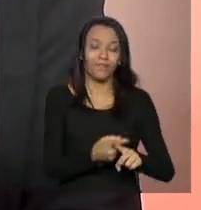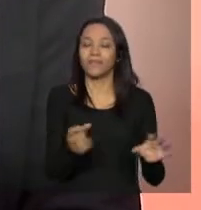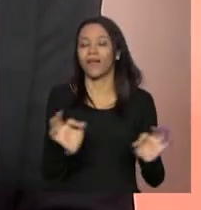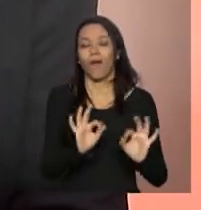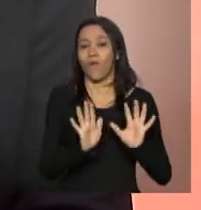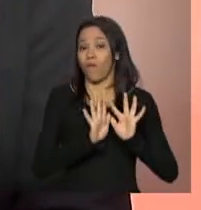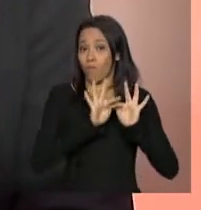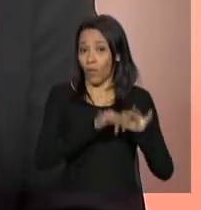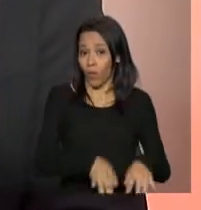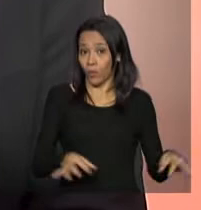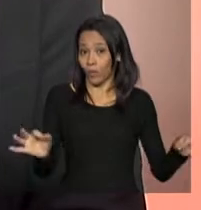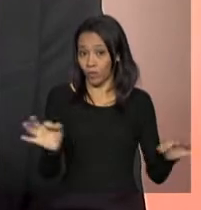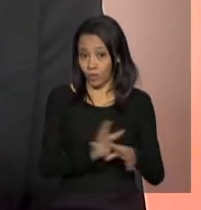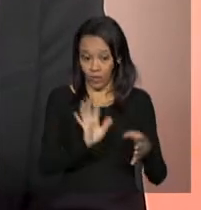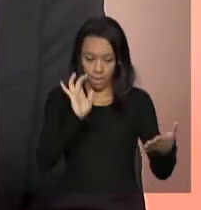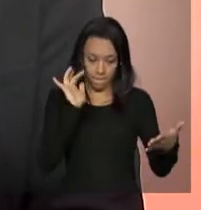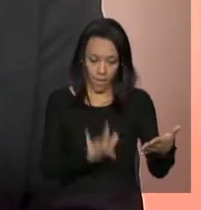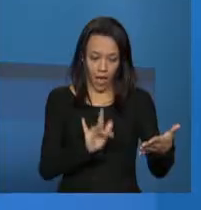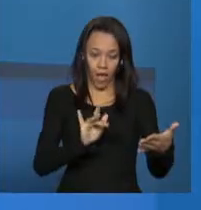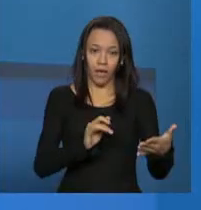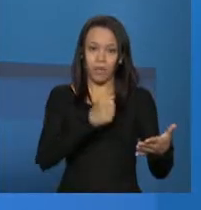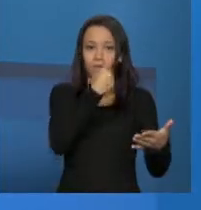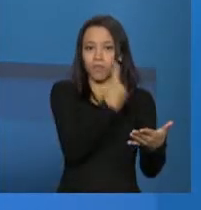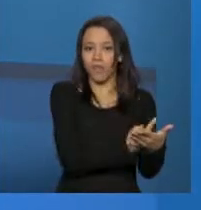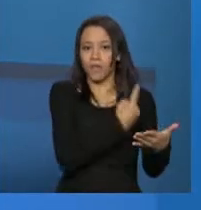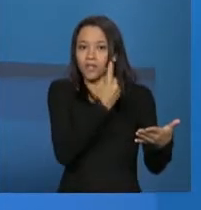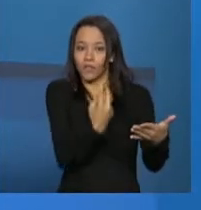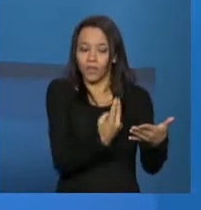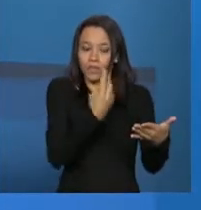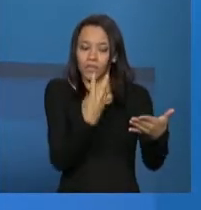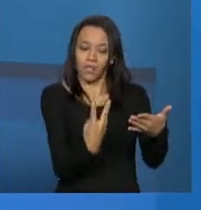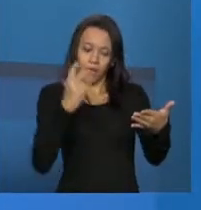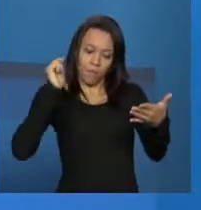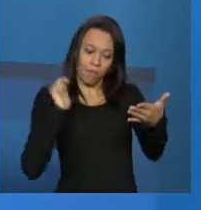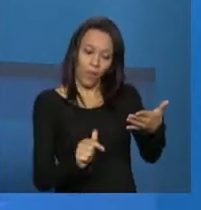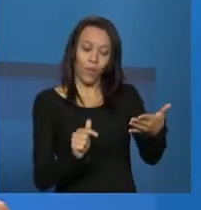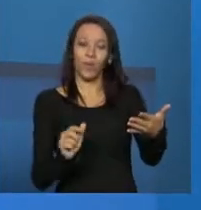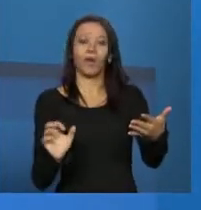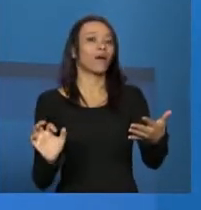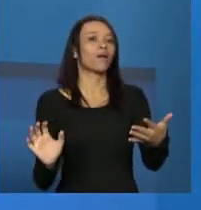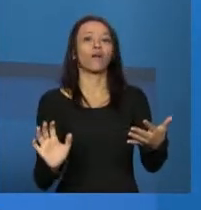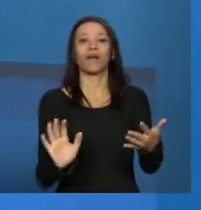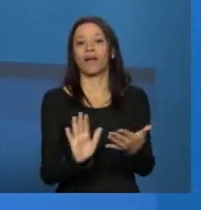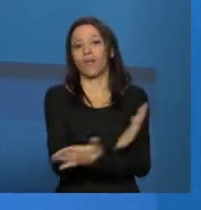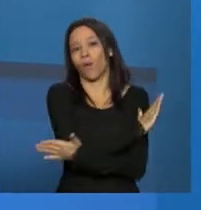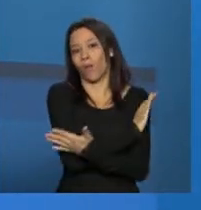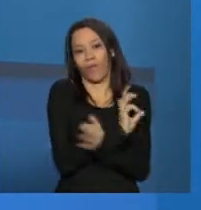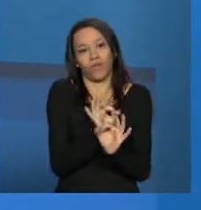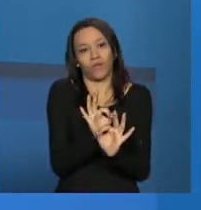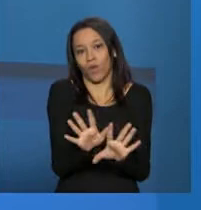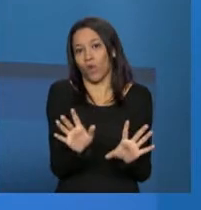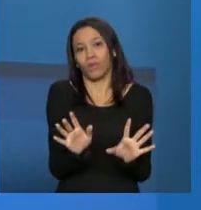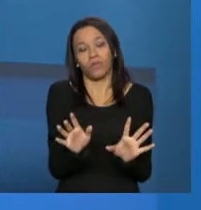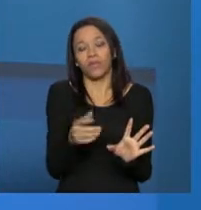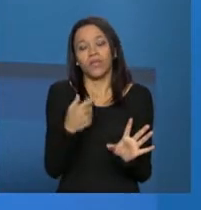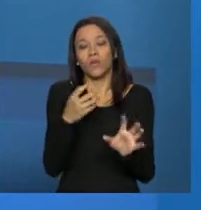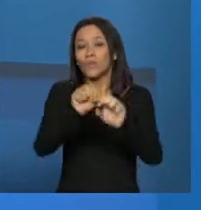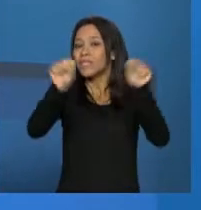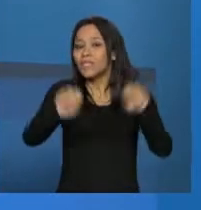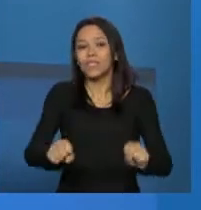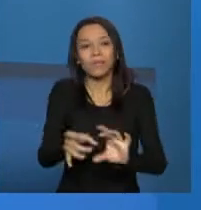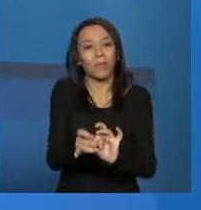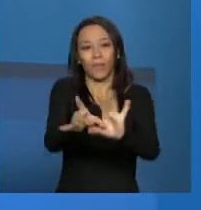que se aperta ali o botão finalizar, que é na terceira sessão, o sistema já entende que o cadastro está totalmente preenchido e não permite mais